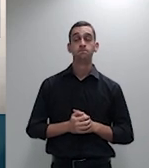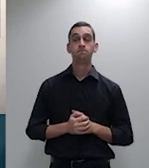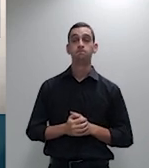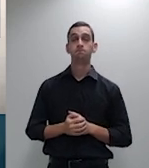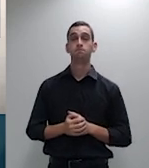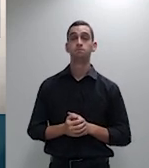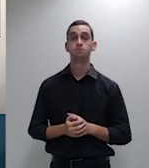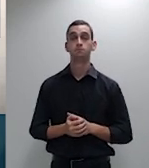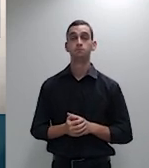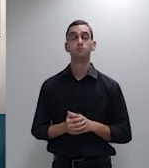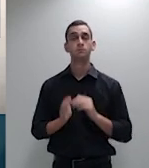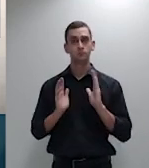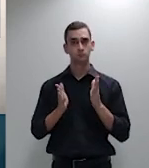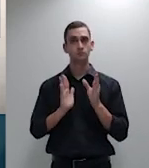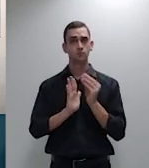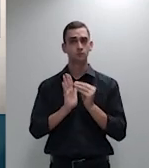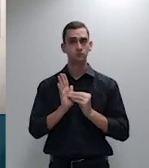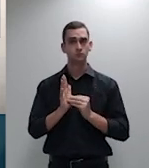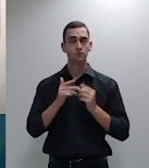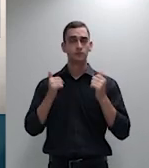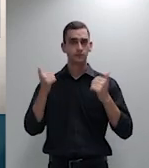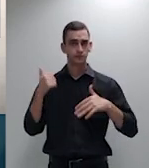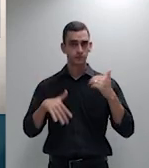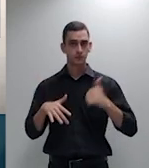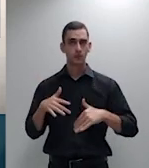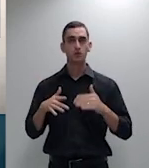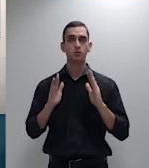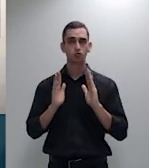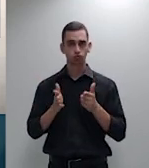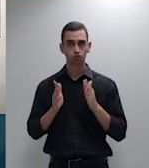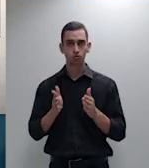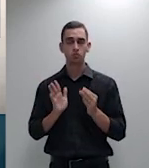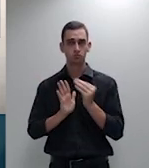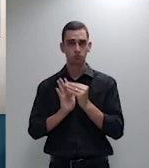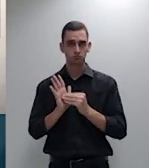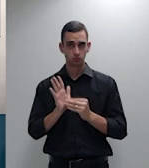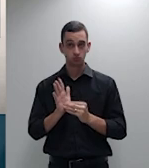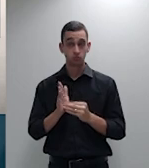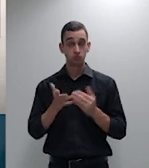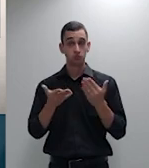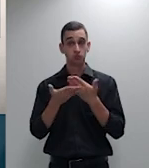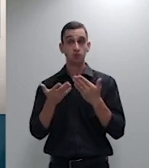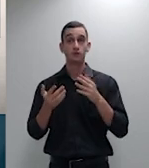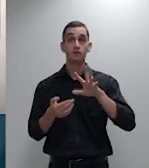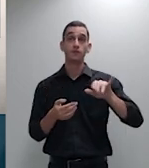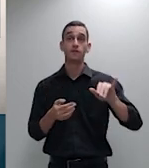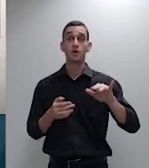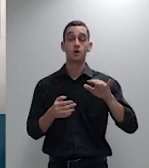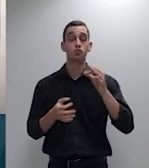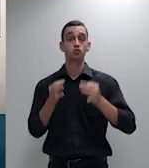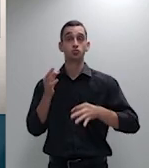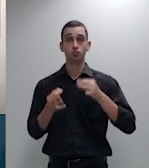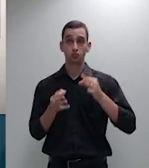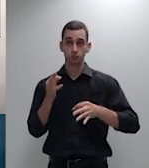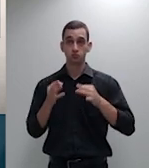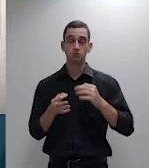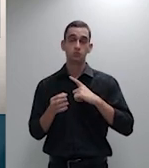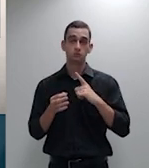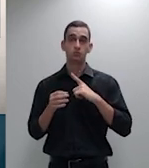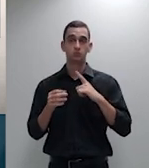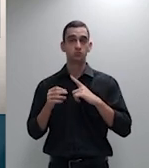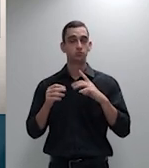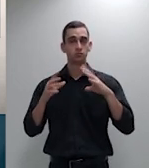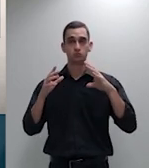tribuna pelo indústria colega que há um julgamento em curso no Supremo Tribunal Federal